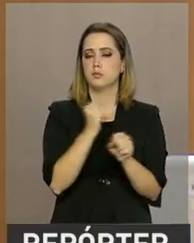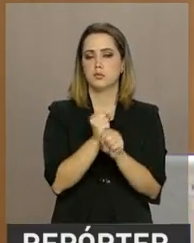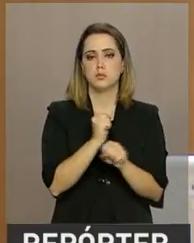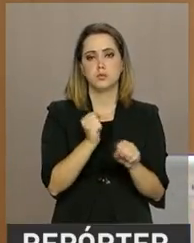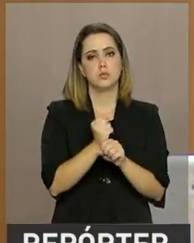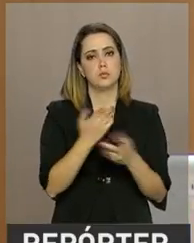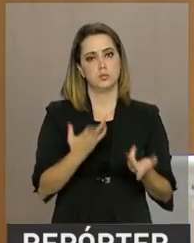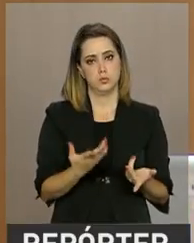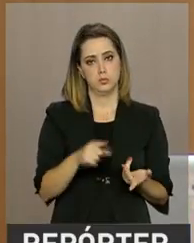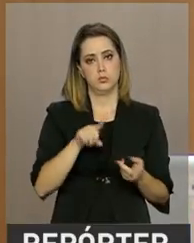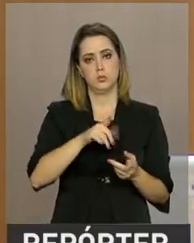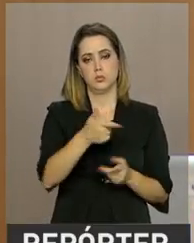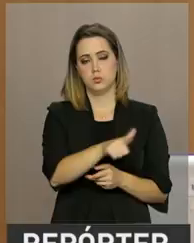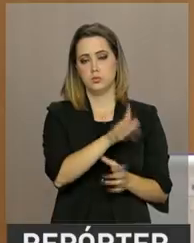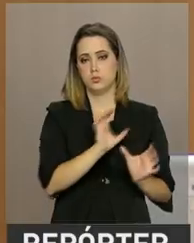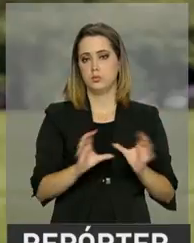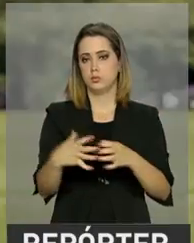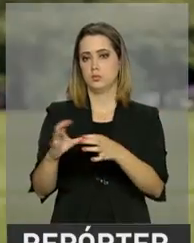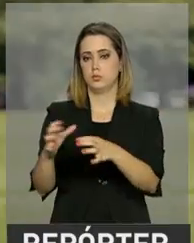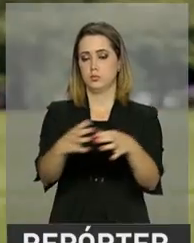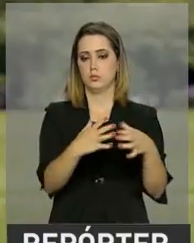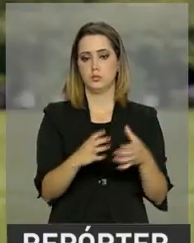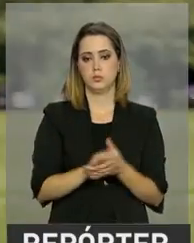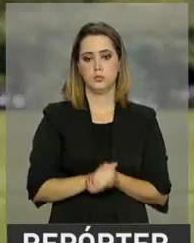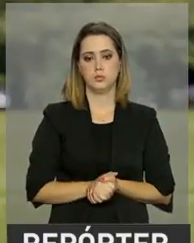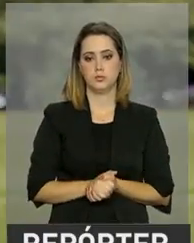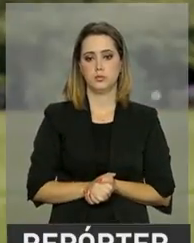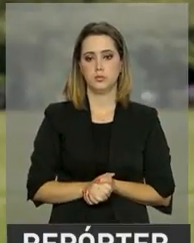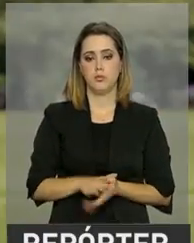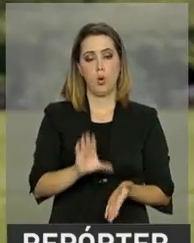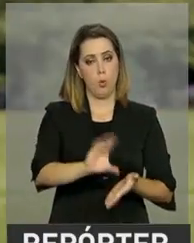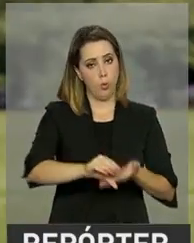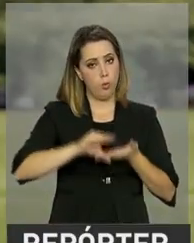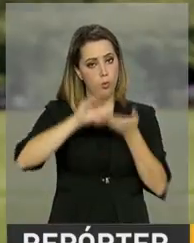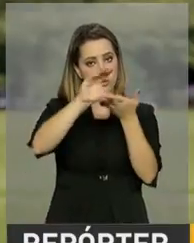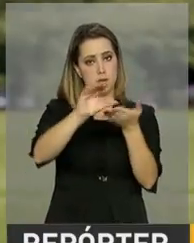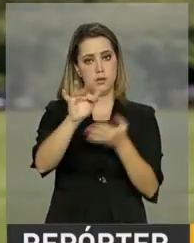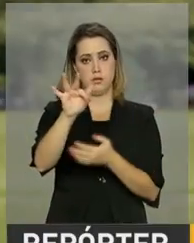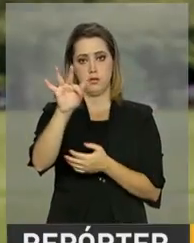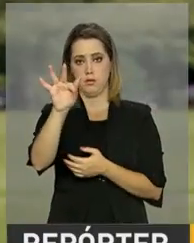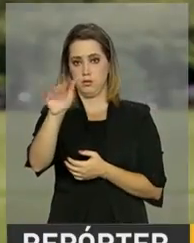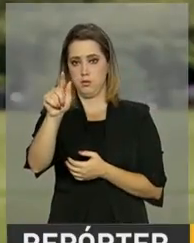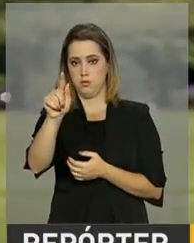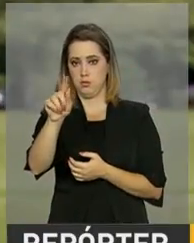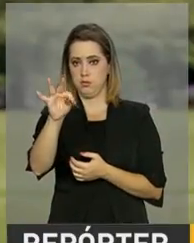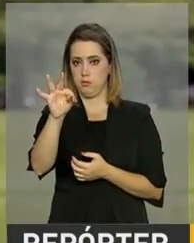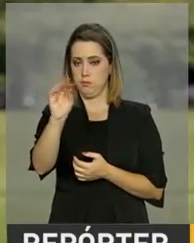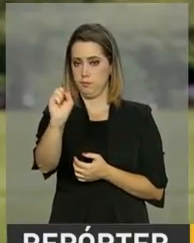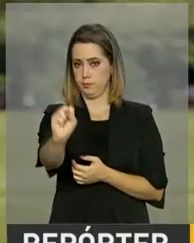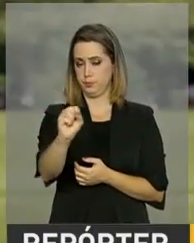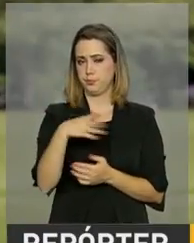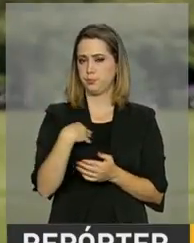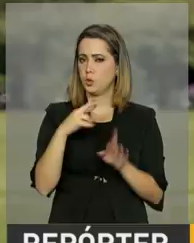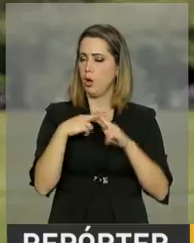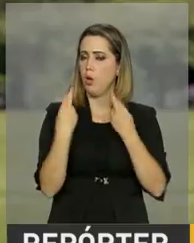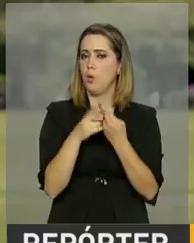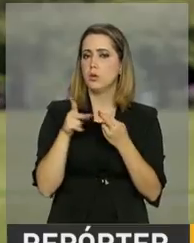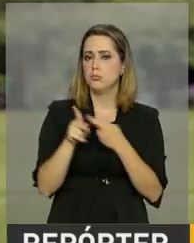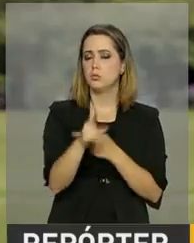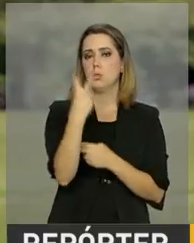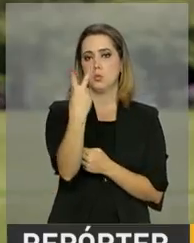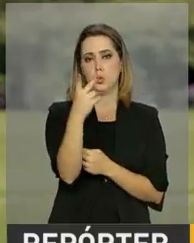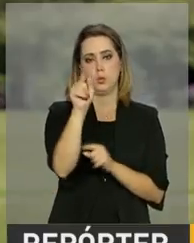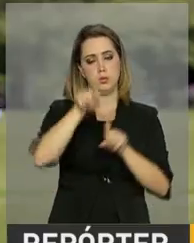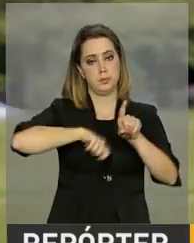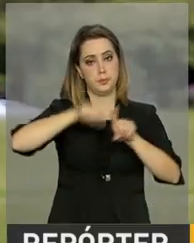civil e em outros setores. O Conselho Curador do FGTS se reúne em média a cada dois meses. É